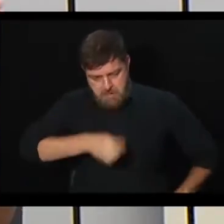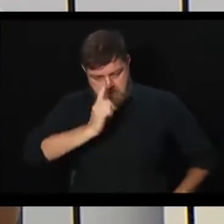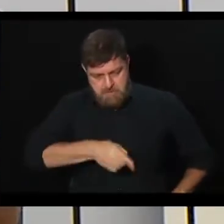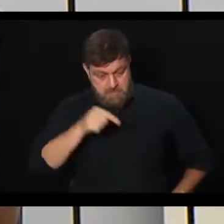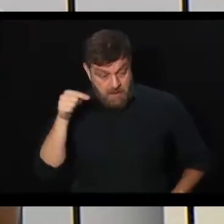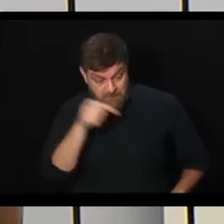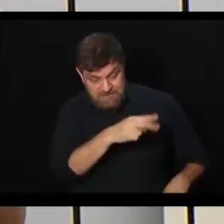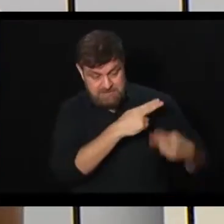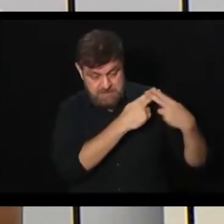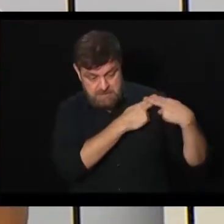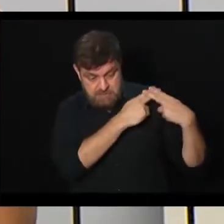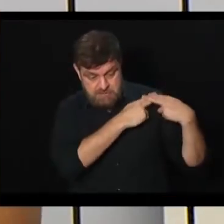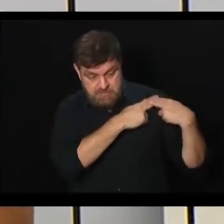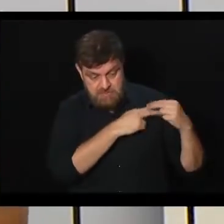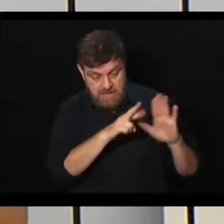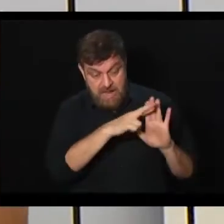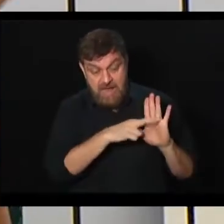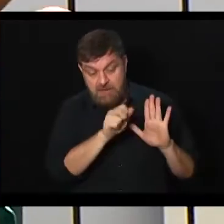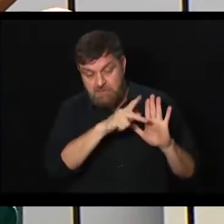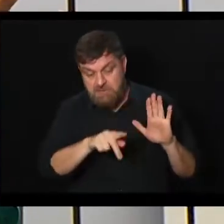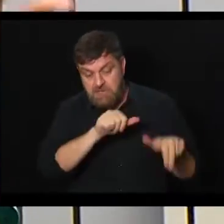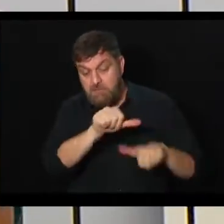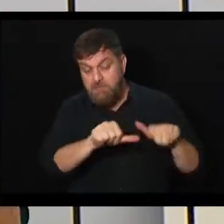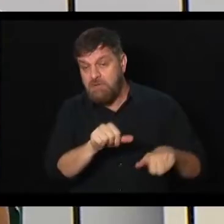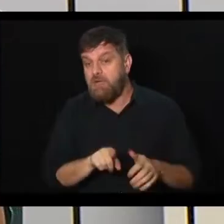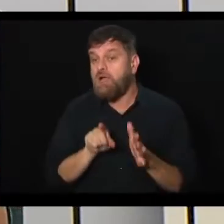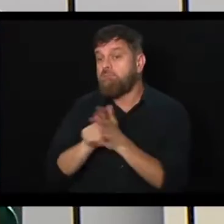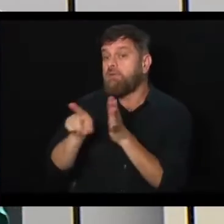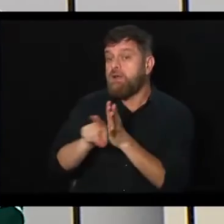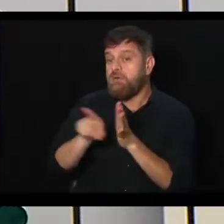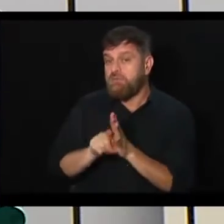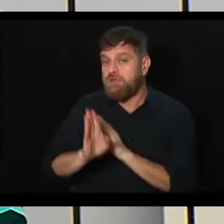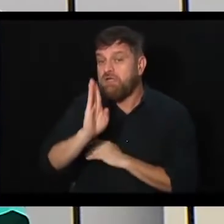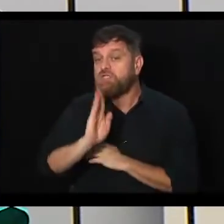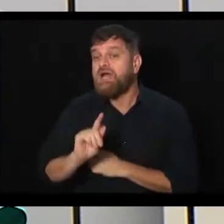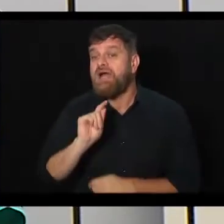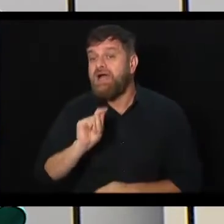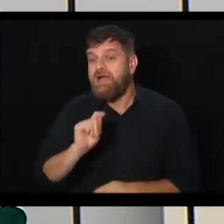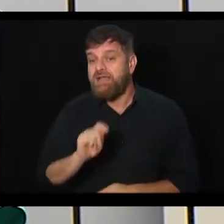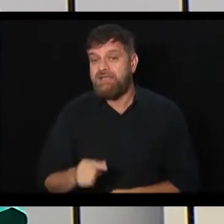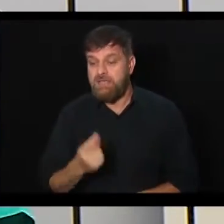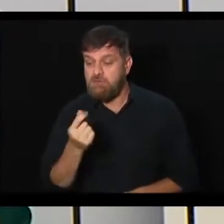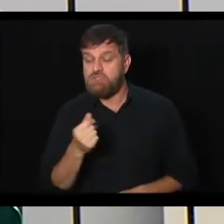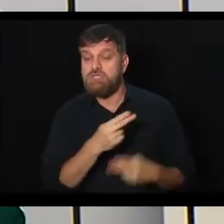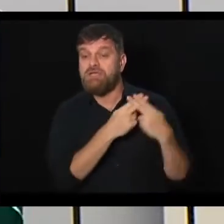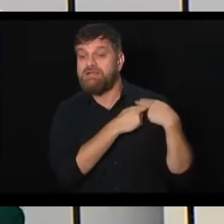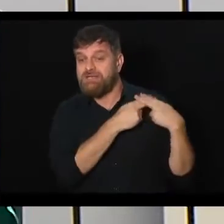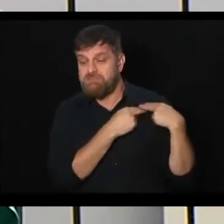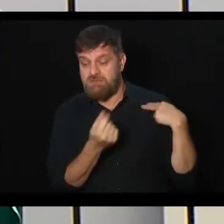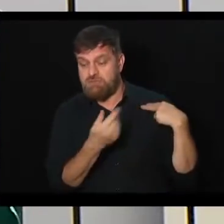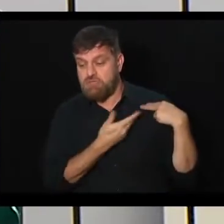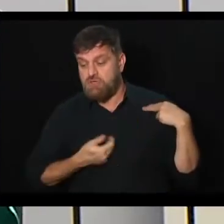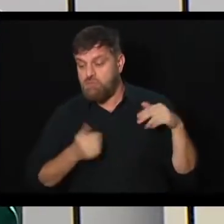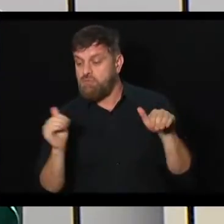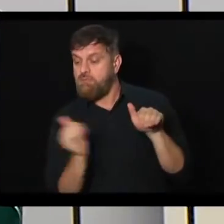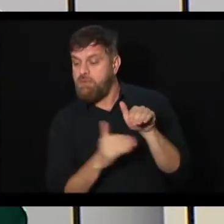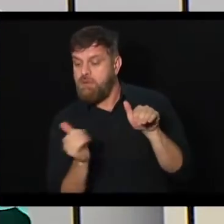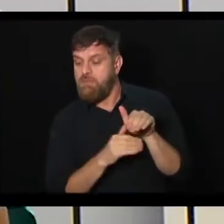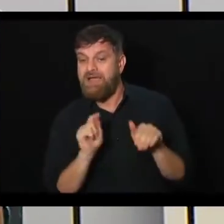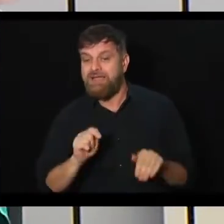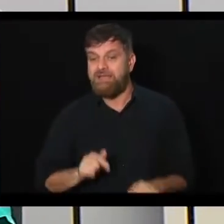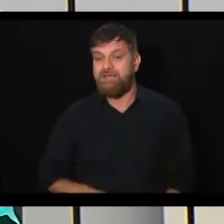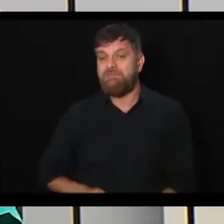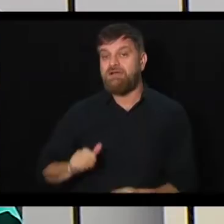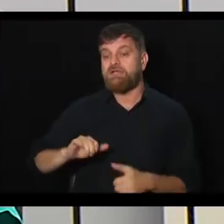responsabilidade. Mas qual é a responsabilidade daqueles que geriram o fundo de Previdência? A responsabilidade recai sobre o trabalhador.